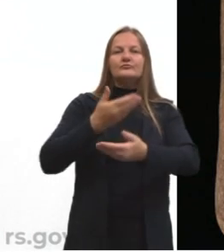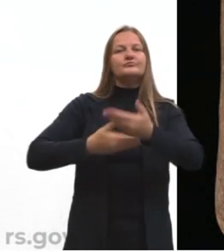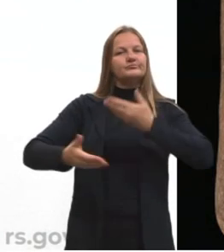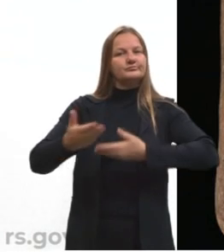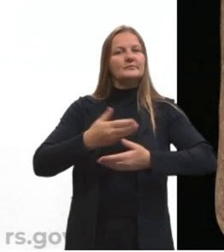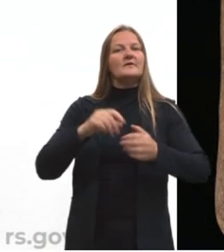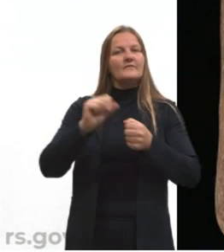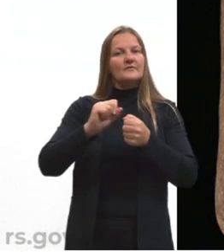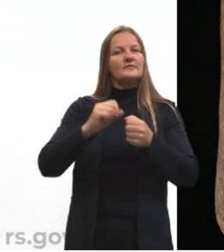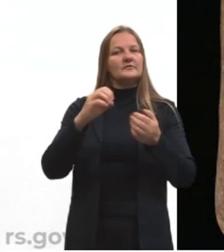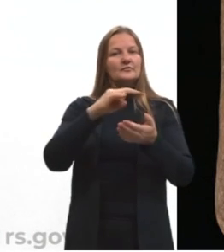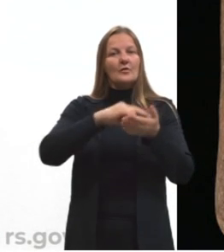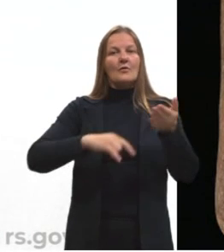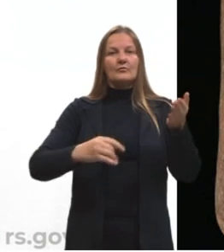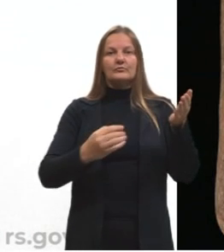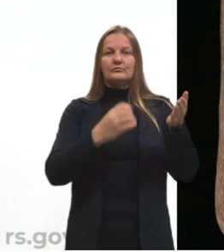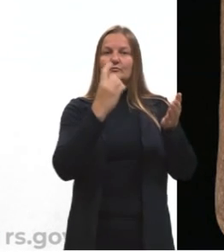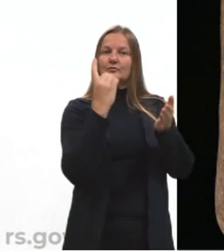que foi feita.